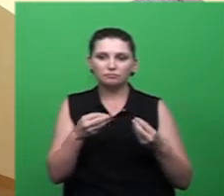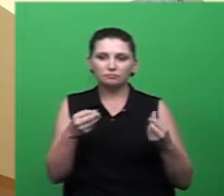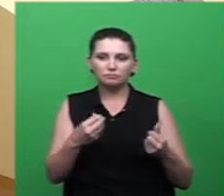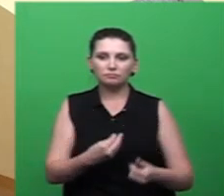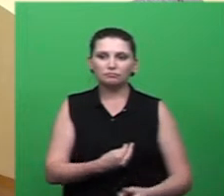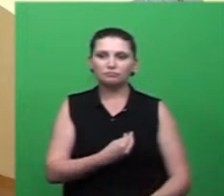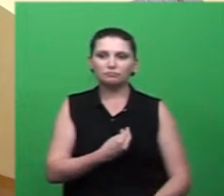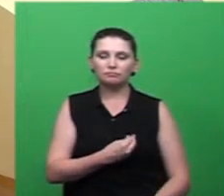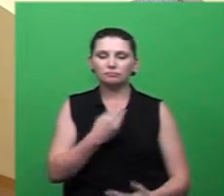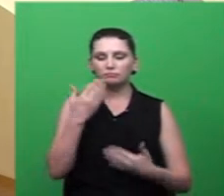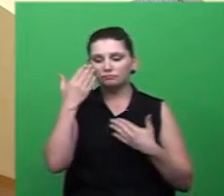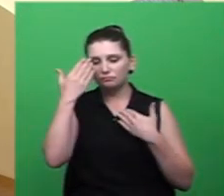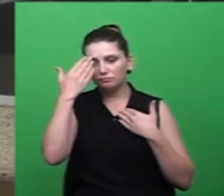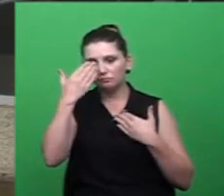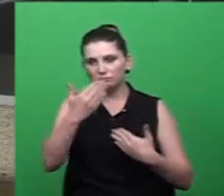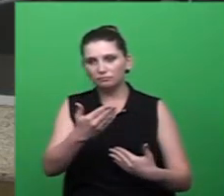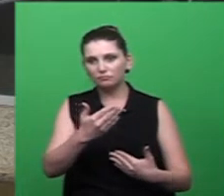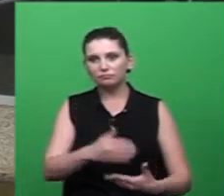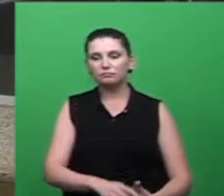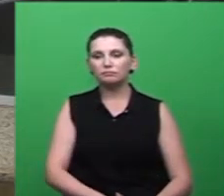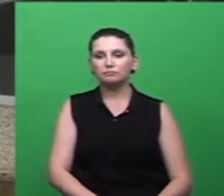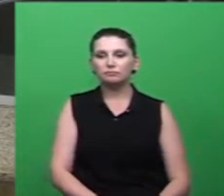disposição e muito obrigada pela oportunidade